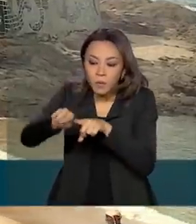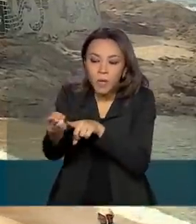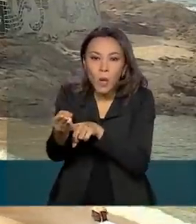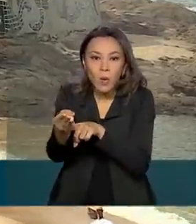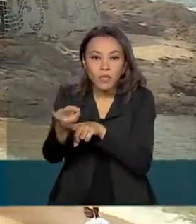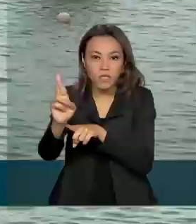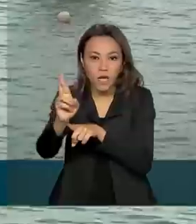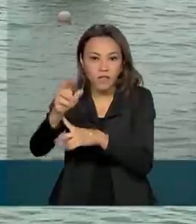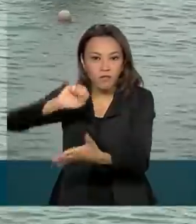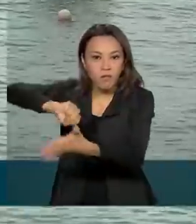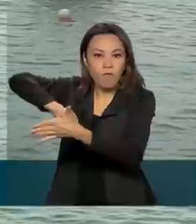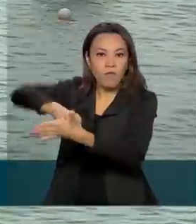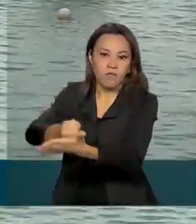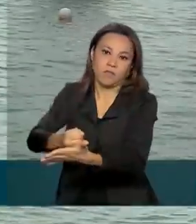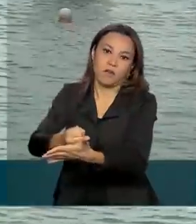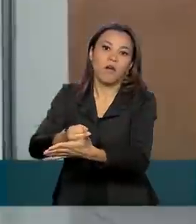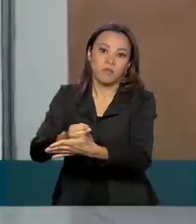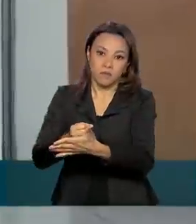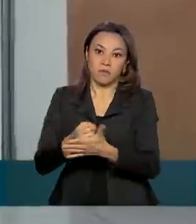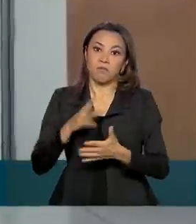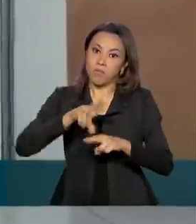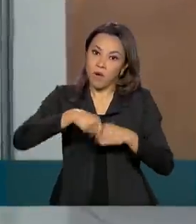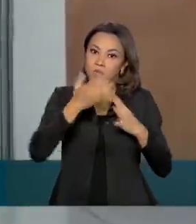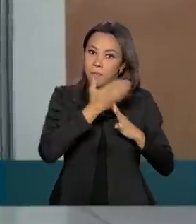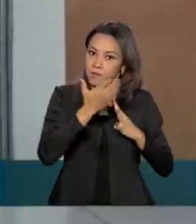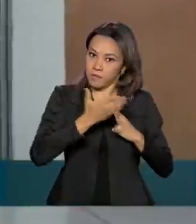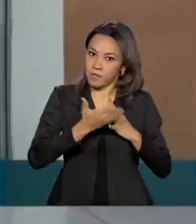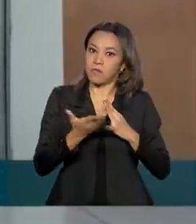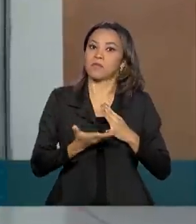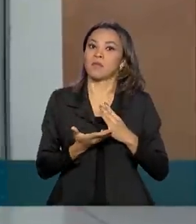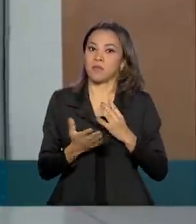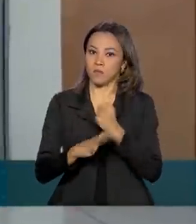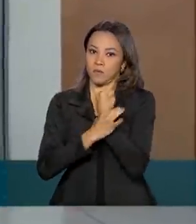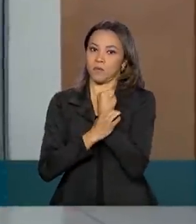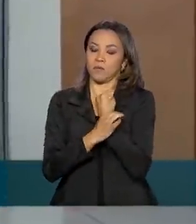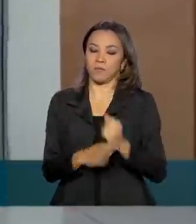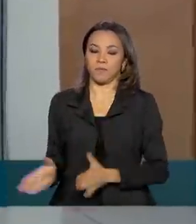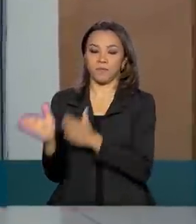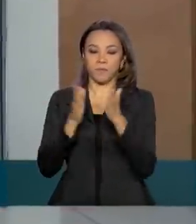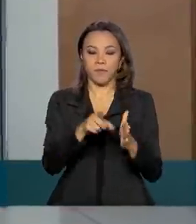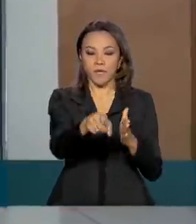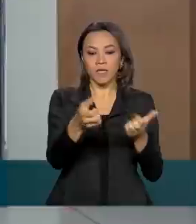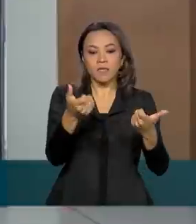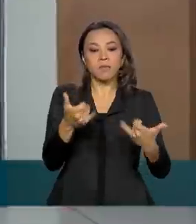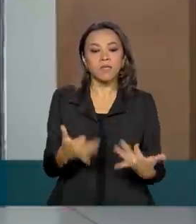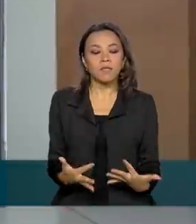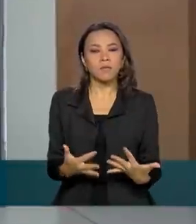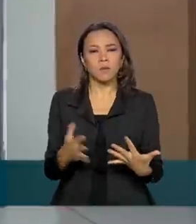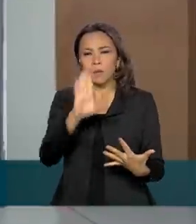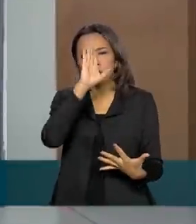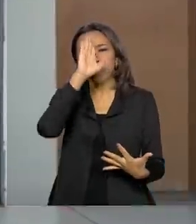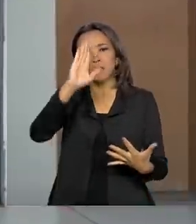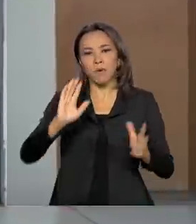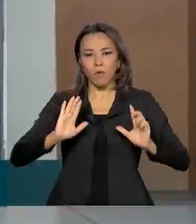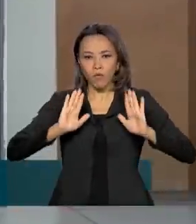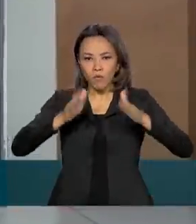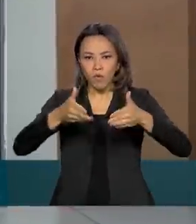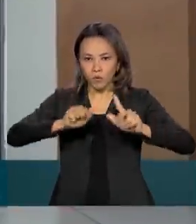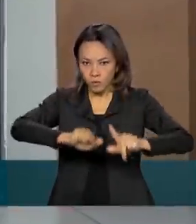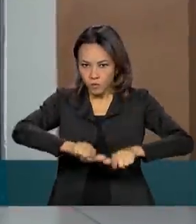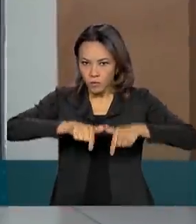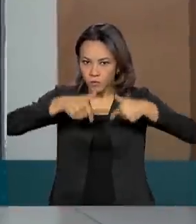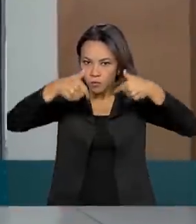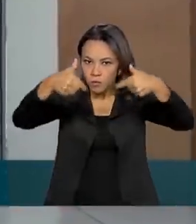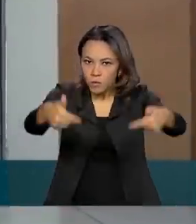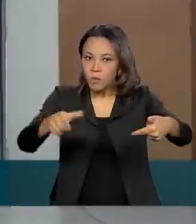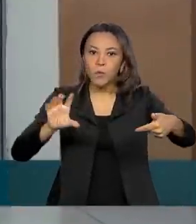bloqueados em parcelas do seguro. Talvez o grande ponto, o êxito desse trabalho, esteja na